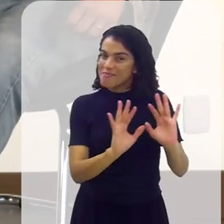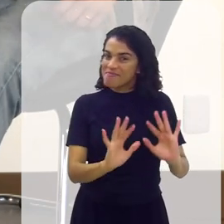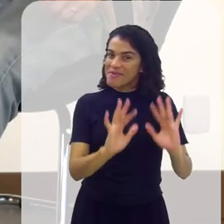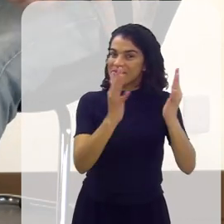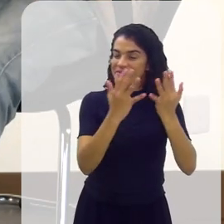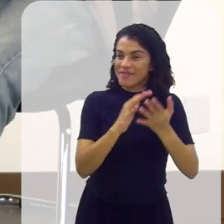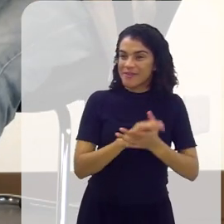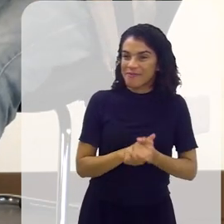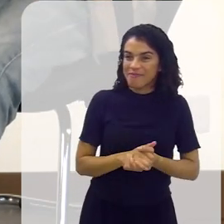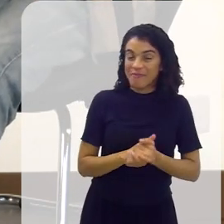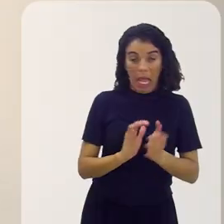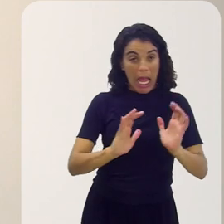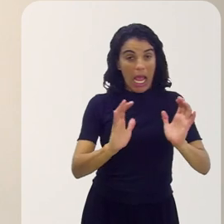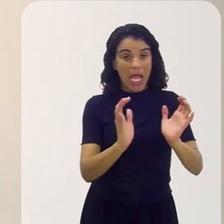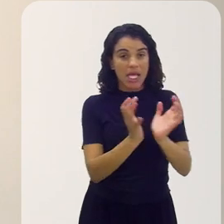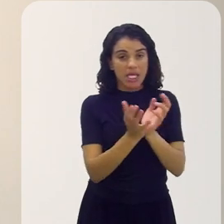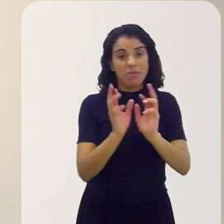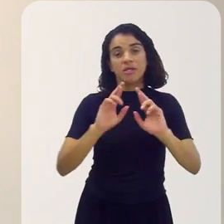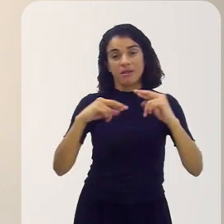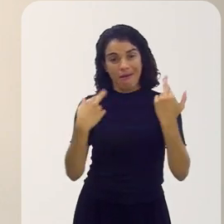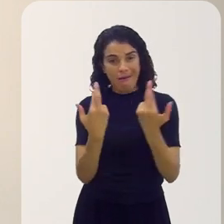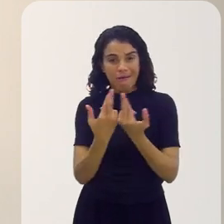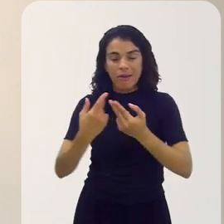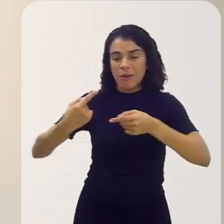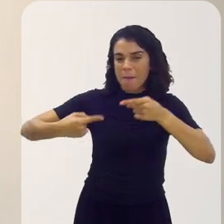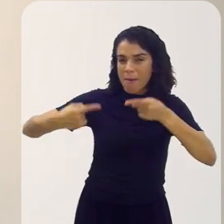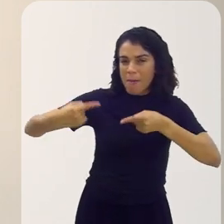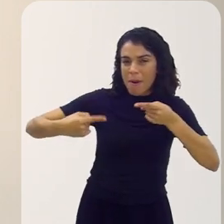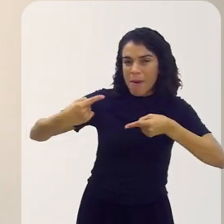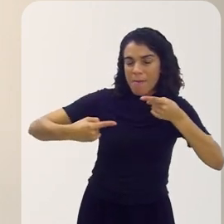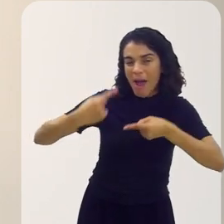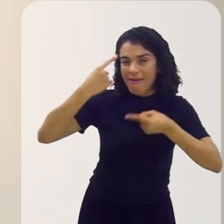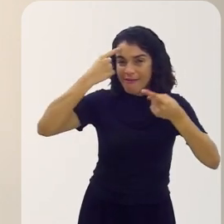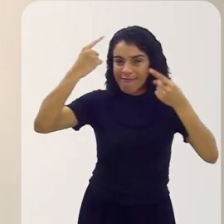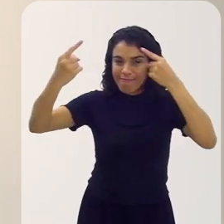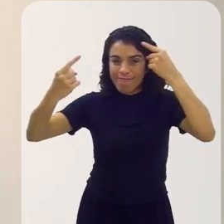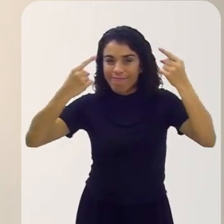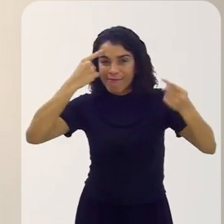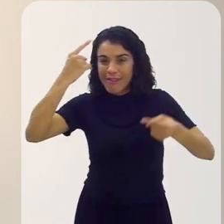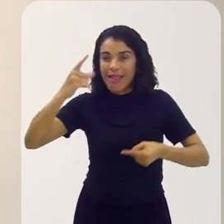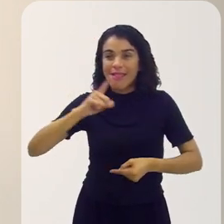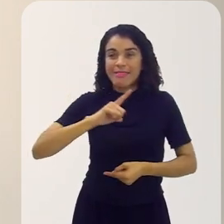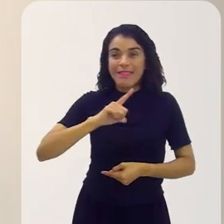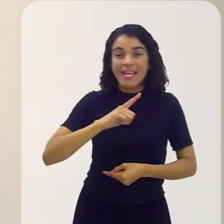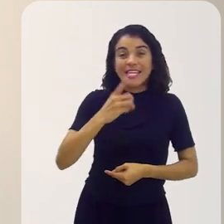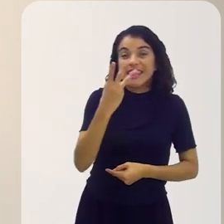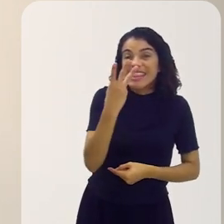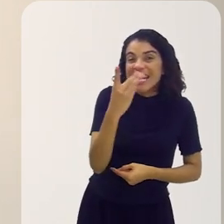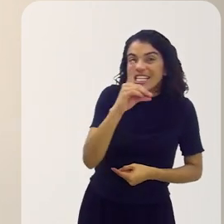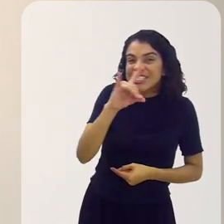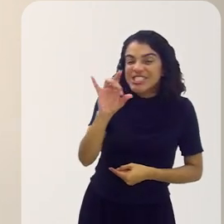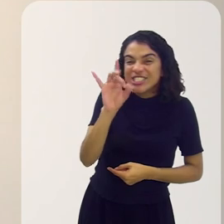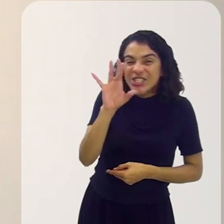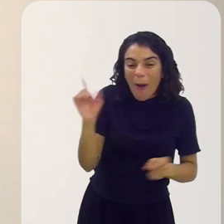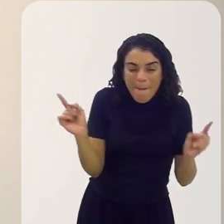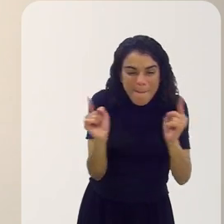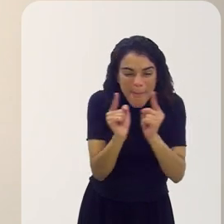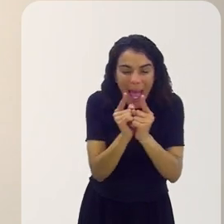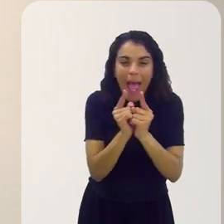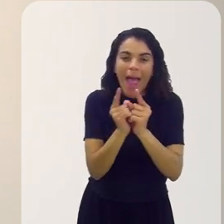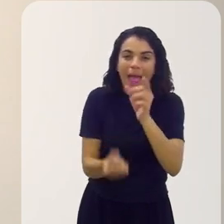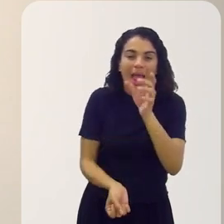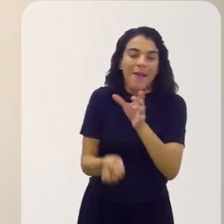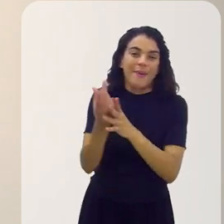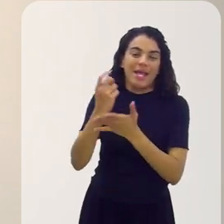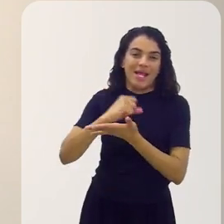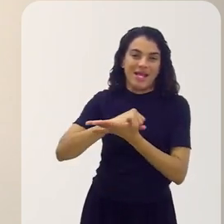jam? A equipe está se reunindo e debatendo ideias, né? A gente tem três dias apenas para desenvolver um jogo que tem que